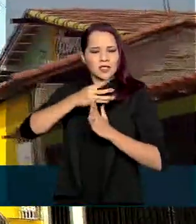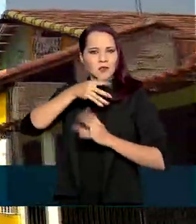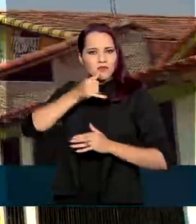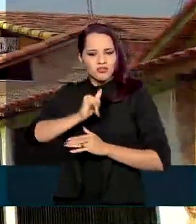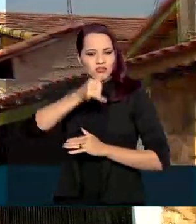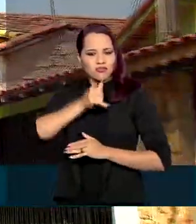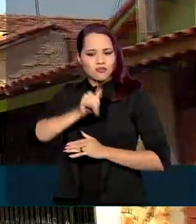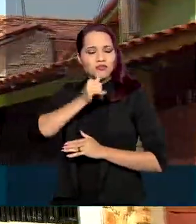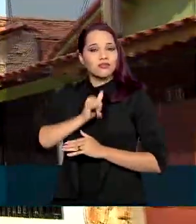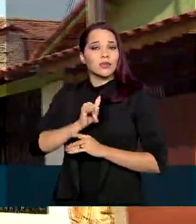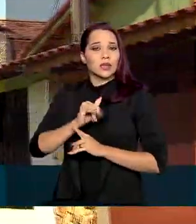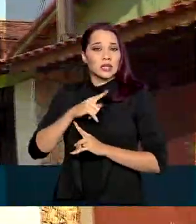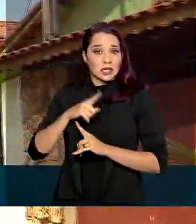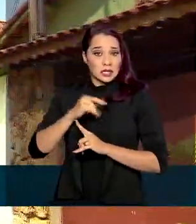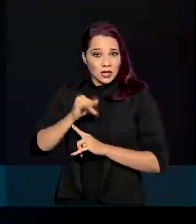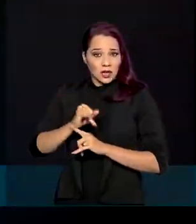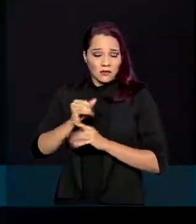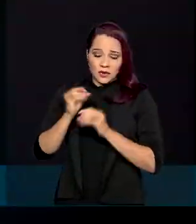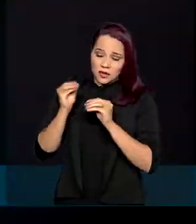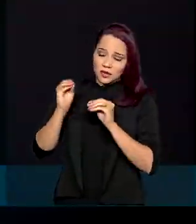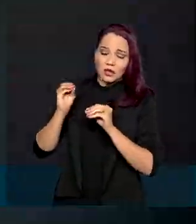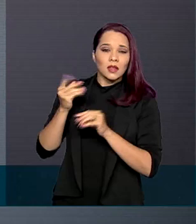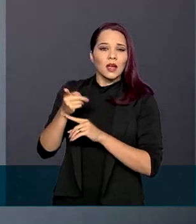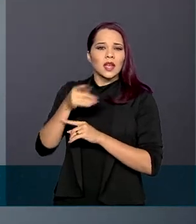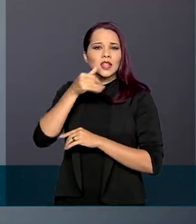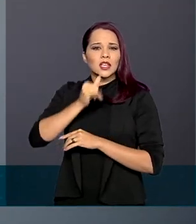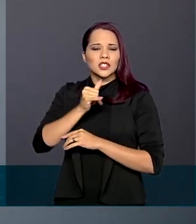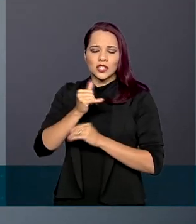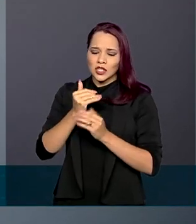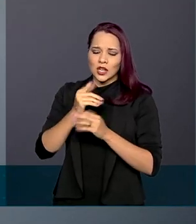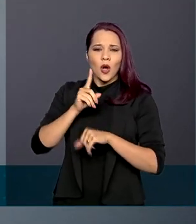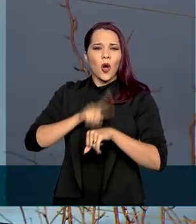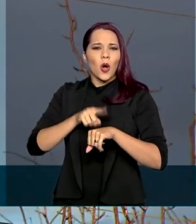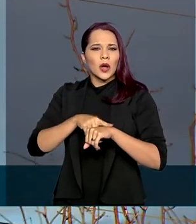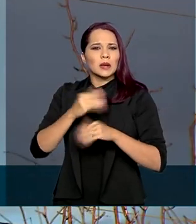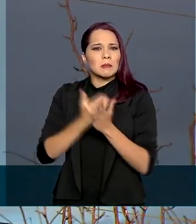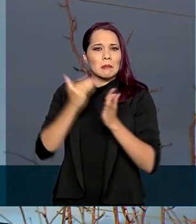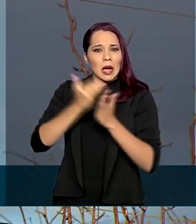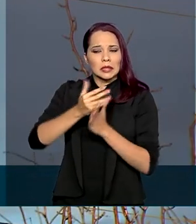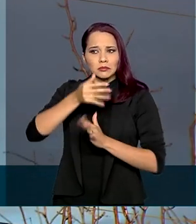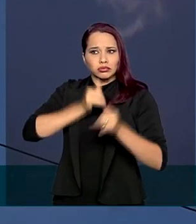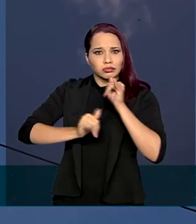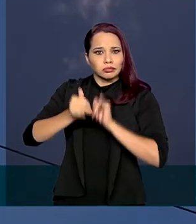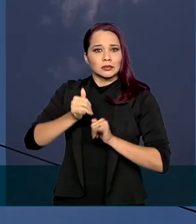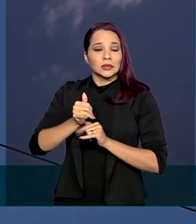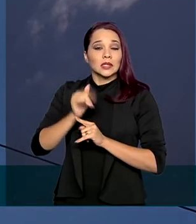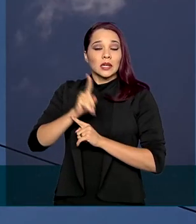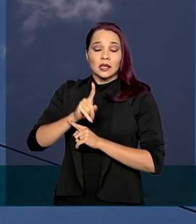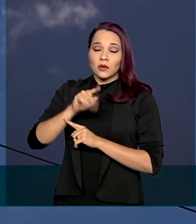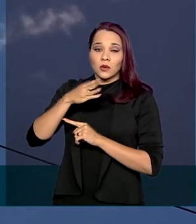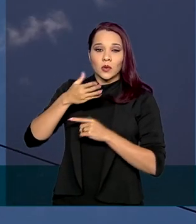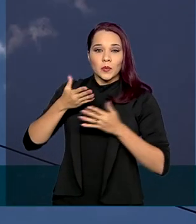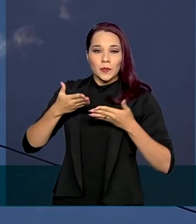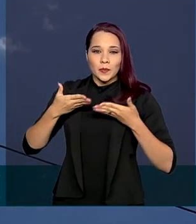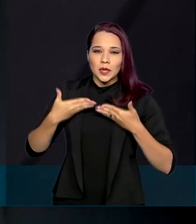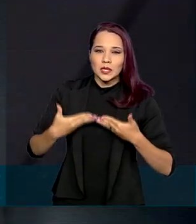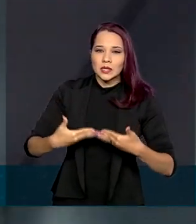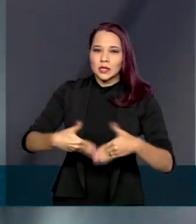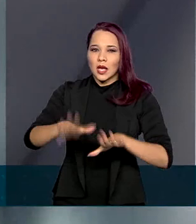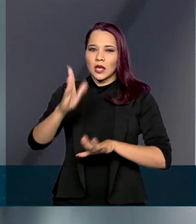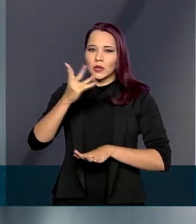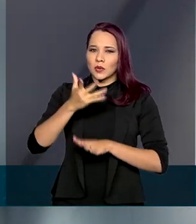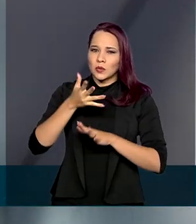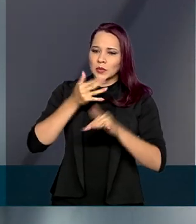assegurar o fornecimento de energia nas horas de maior consumo. Na avaliação do Ministério de Minas e Energia,